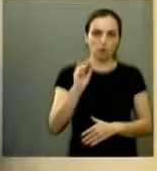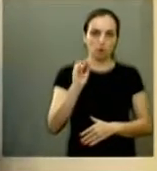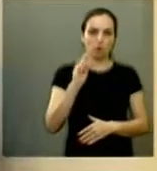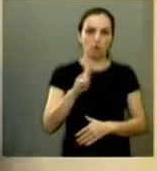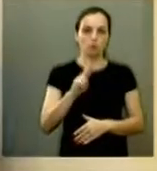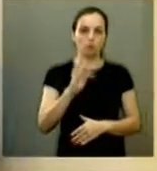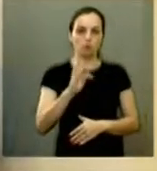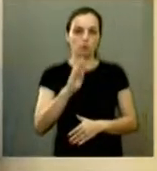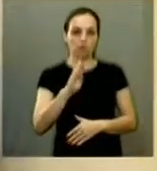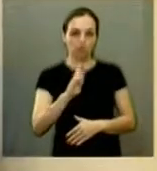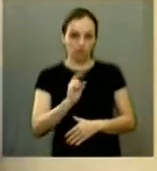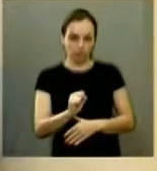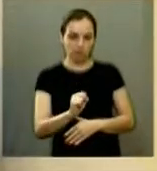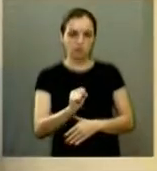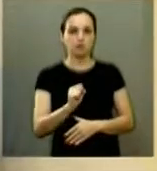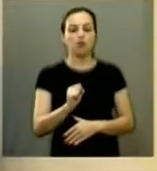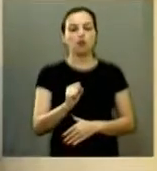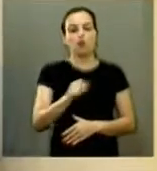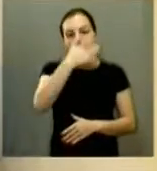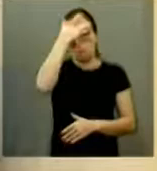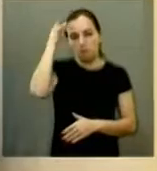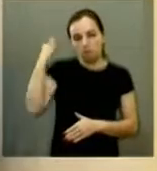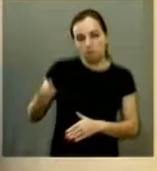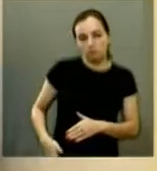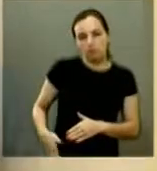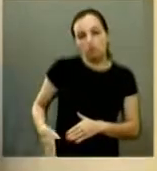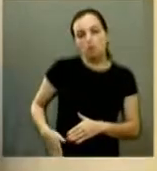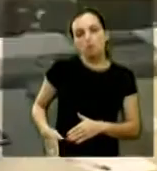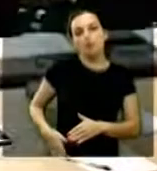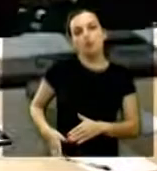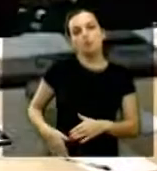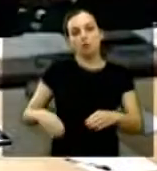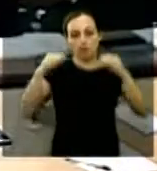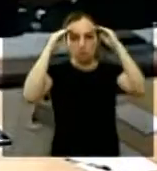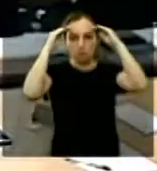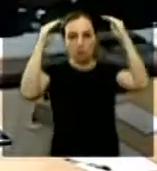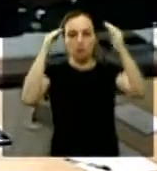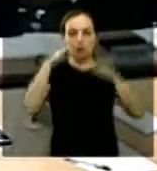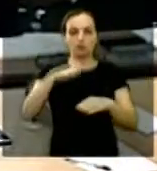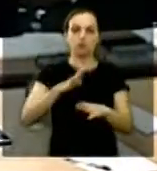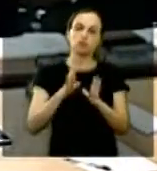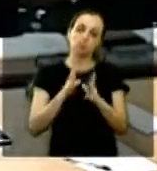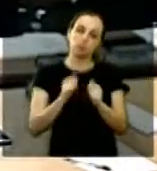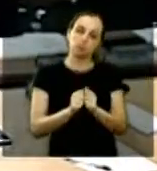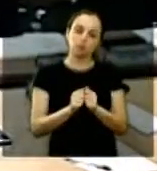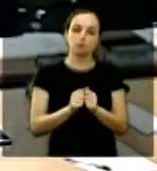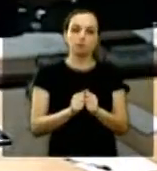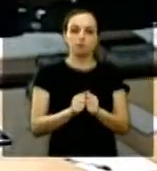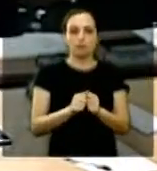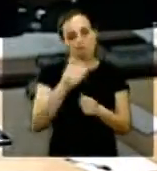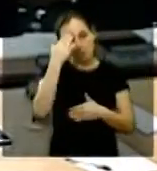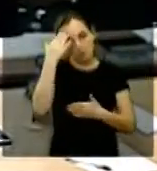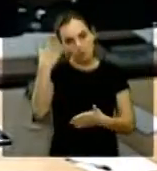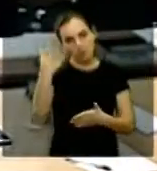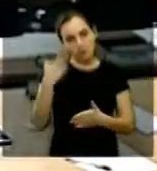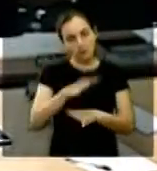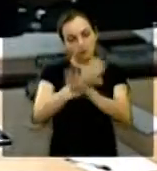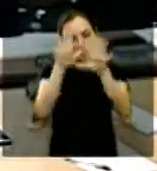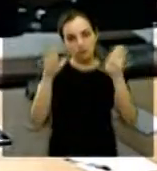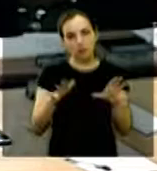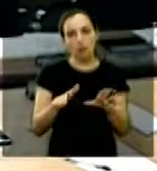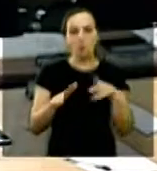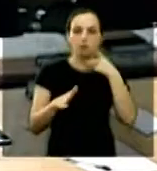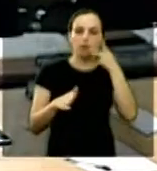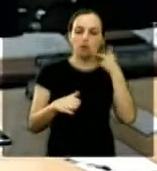as pessoas sentindo no bolso vão ter um pouco mais de responsabilidade obrigado pelo esclarecimento o vereador cheguei que me passou aqui